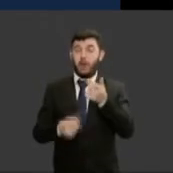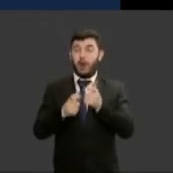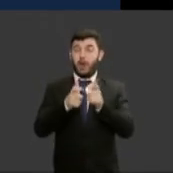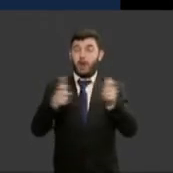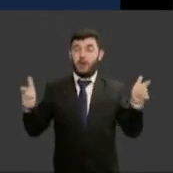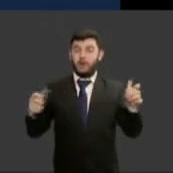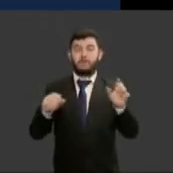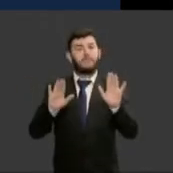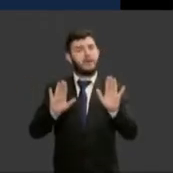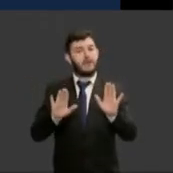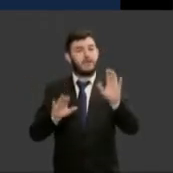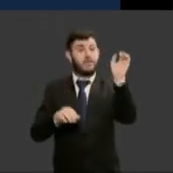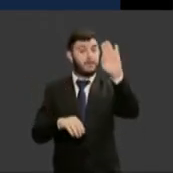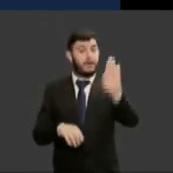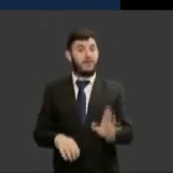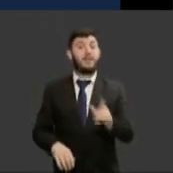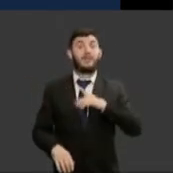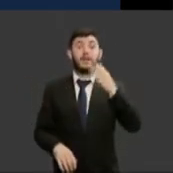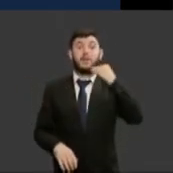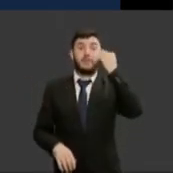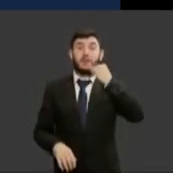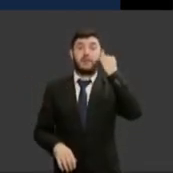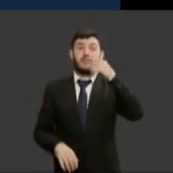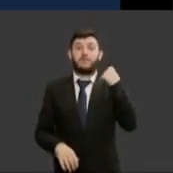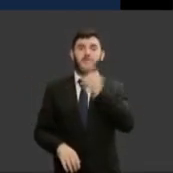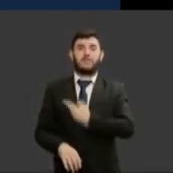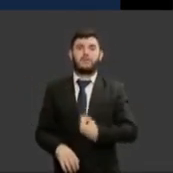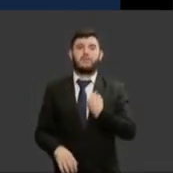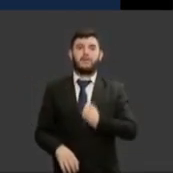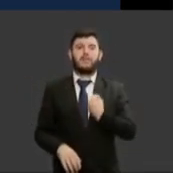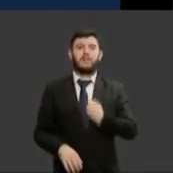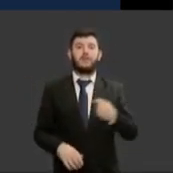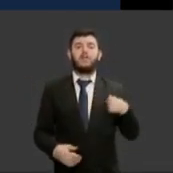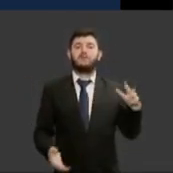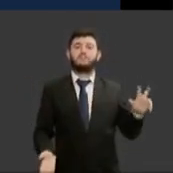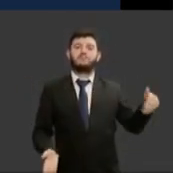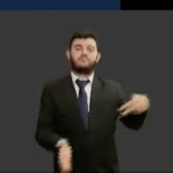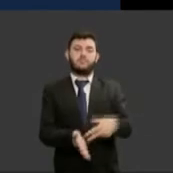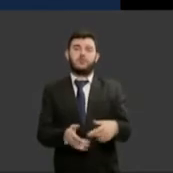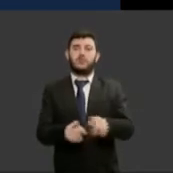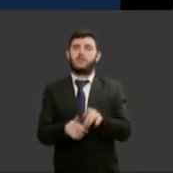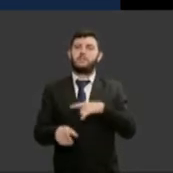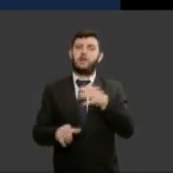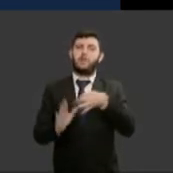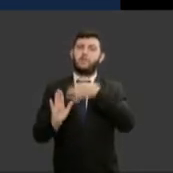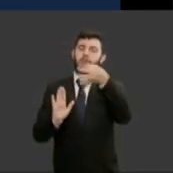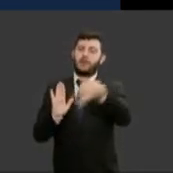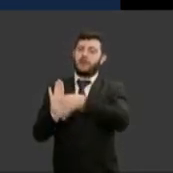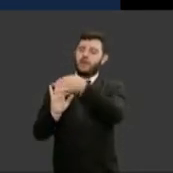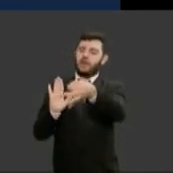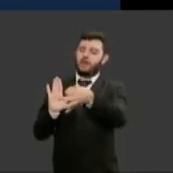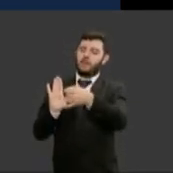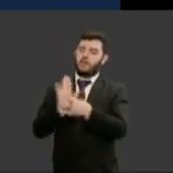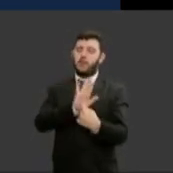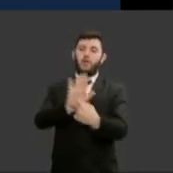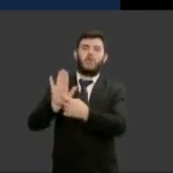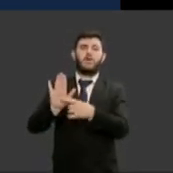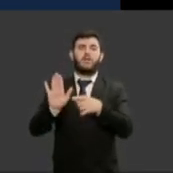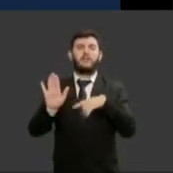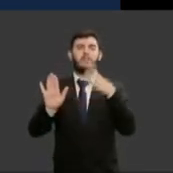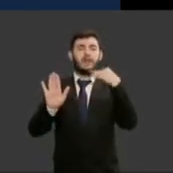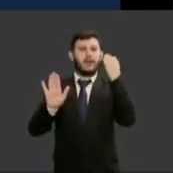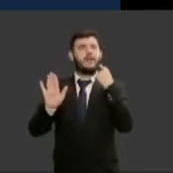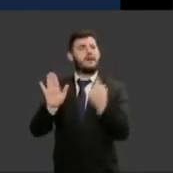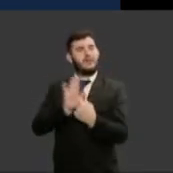temos experiência suficiente para sentar a mesa de discussão trazer o nosso ponto de vista trazer a nossa experiência e o